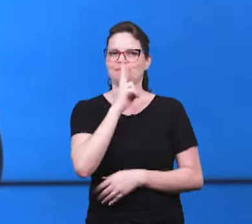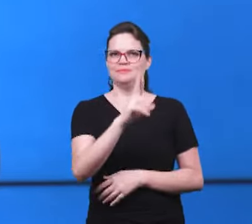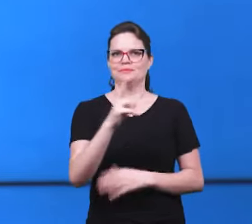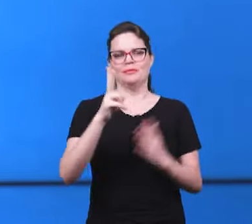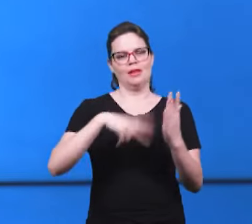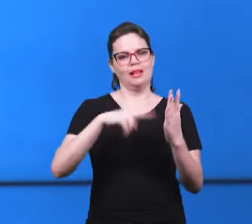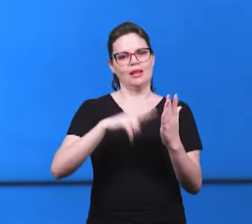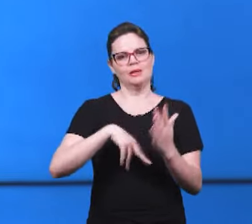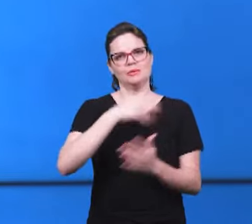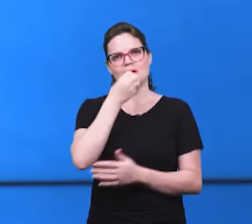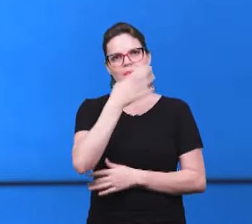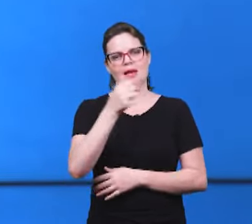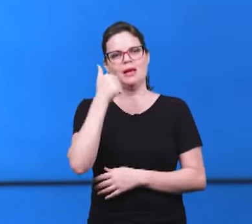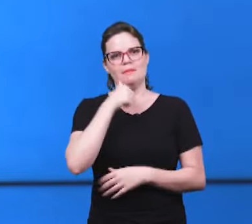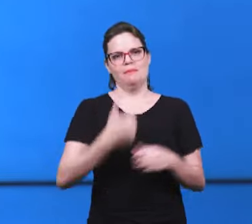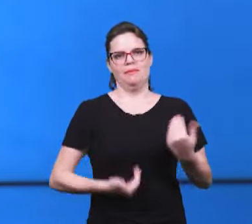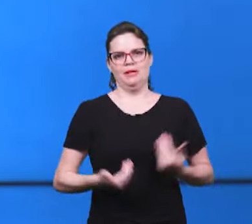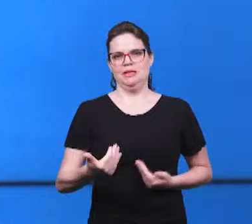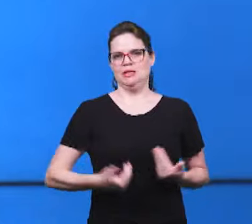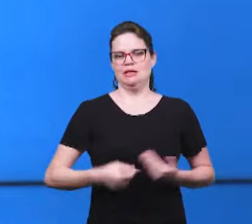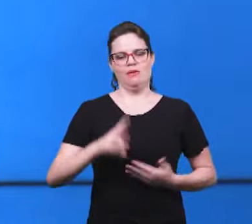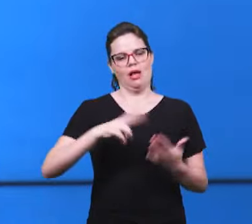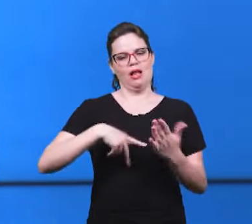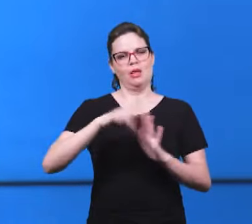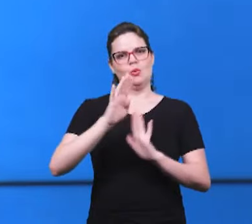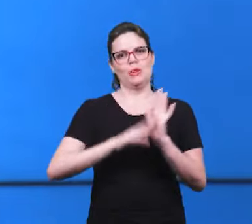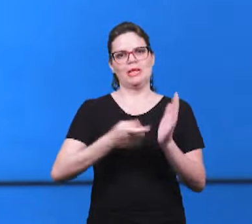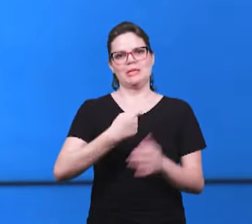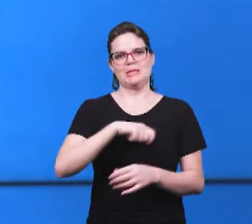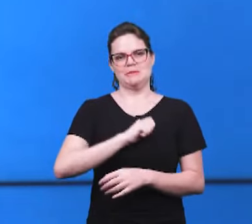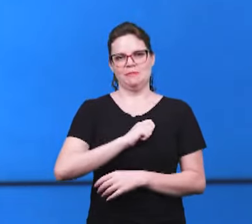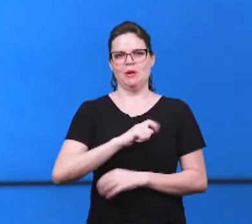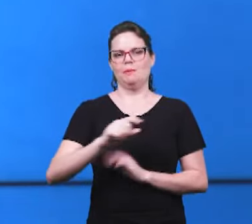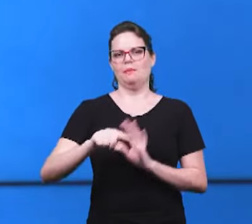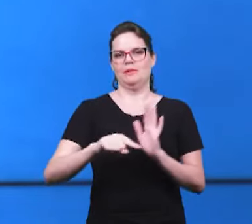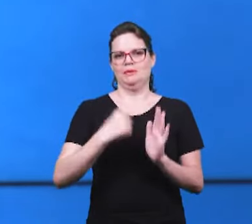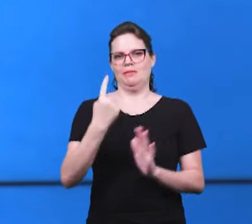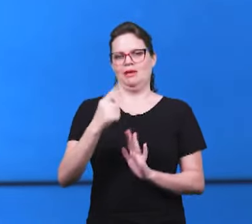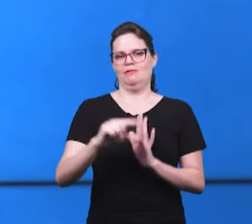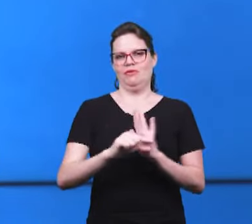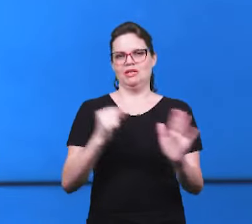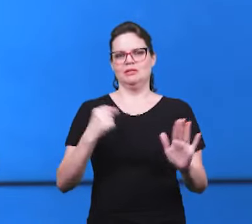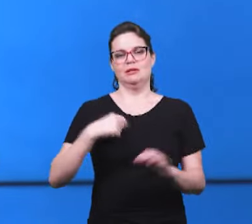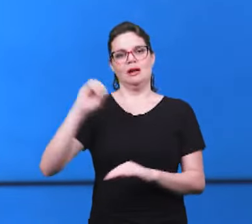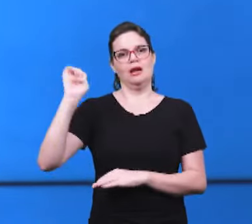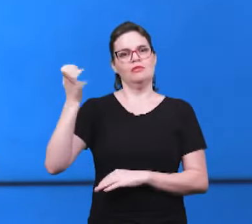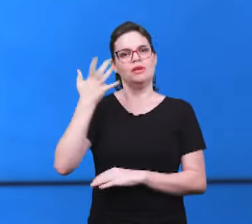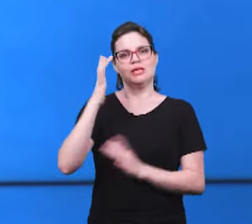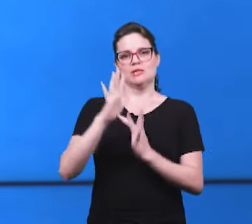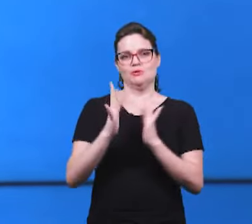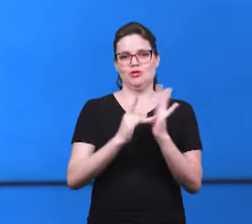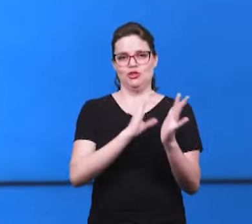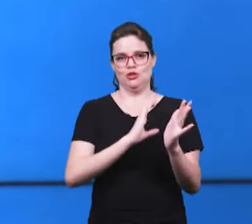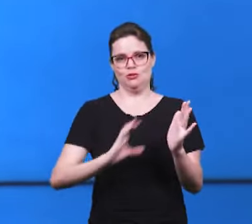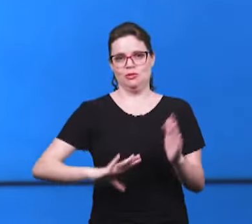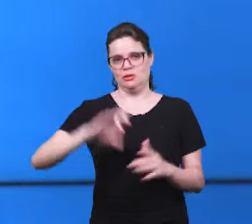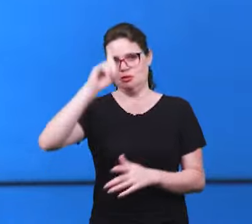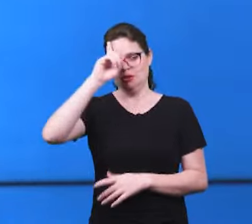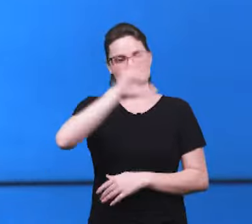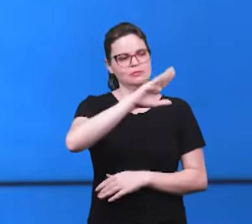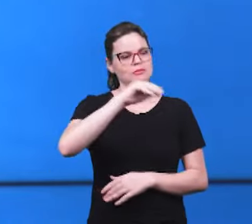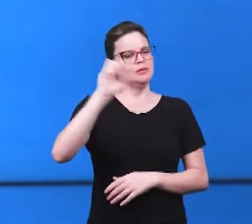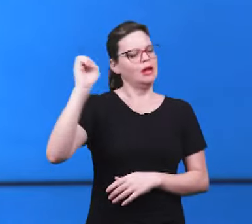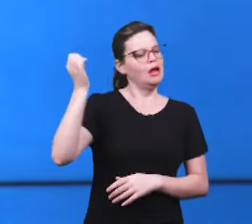leitura muito bem feita pela irmã que leu em língua espanhola, né? No primeiro versículo, a revelação de Jesus Cristo, a qual Deus lhe deu, para